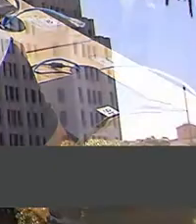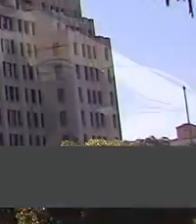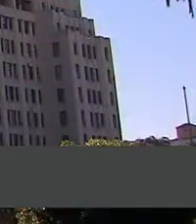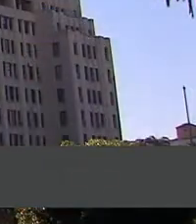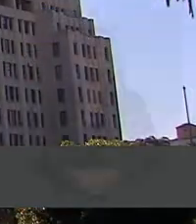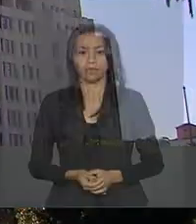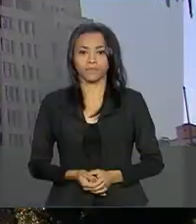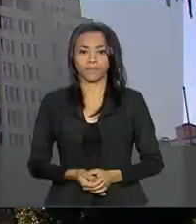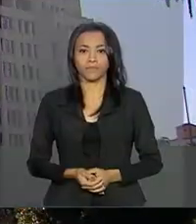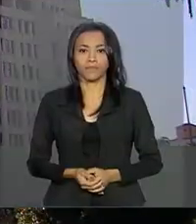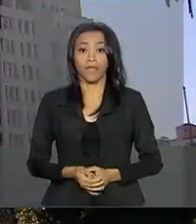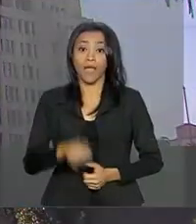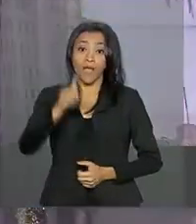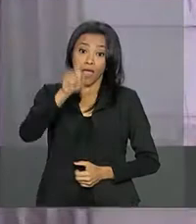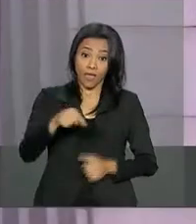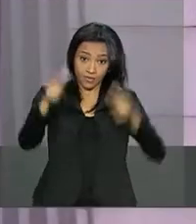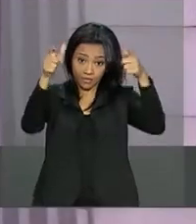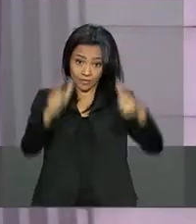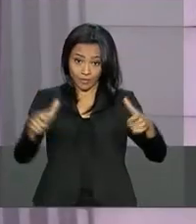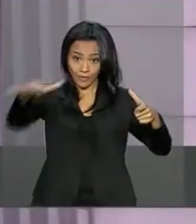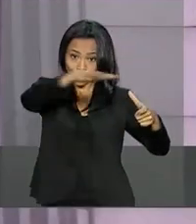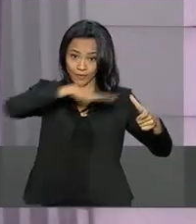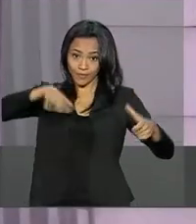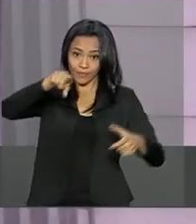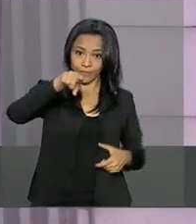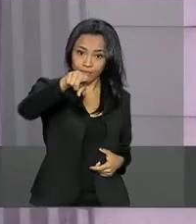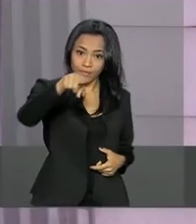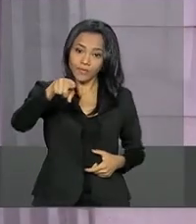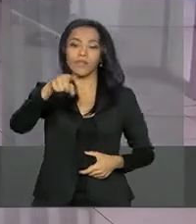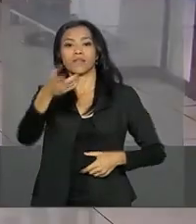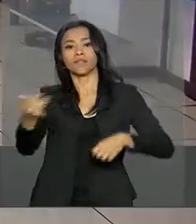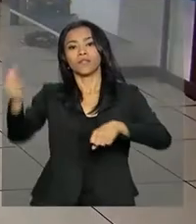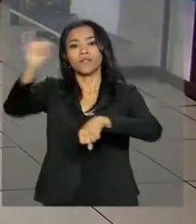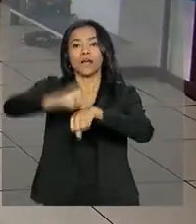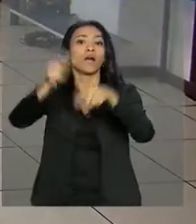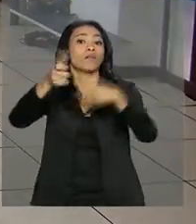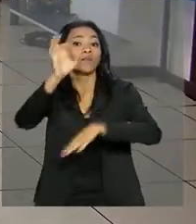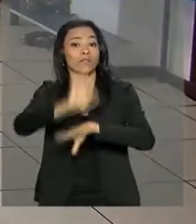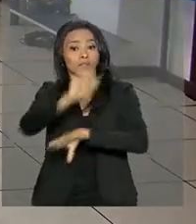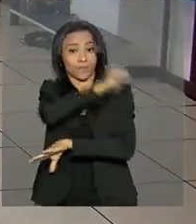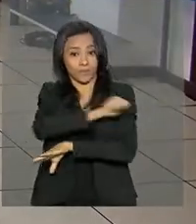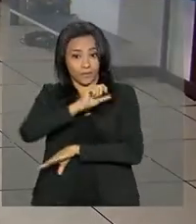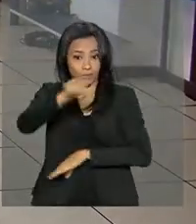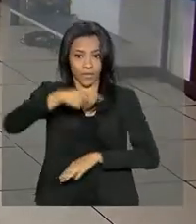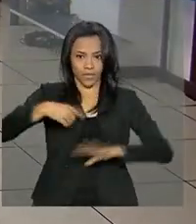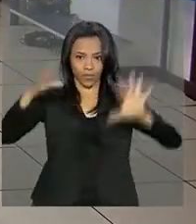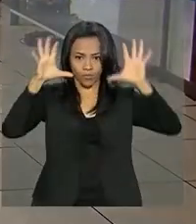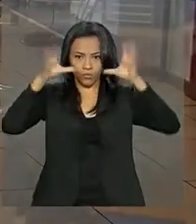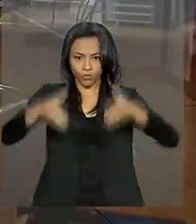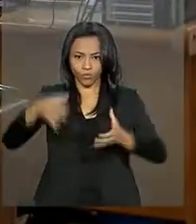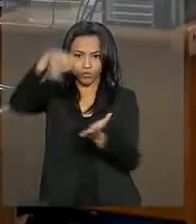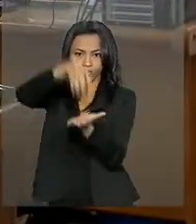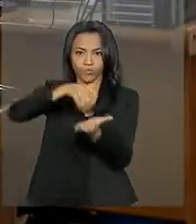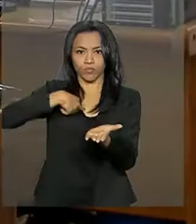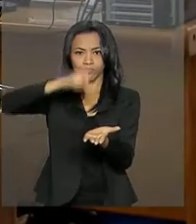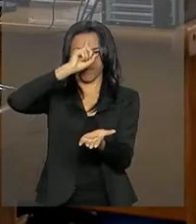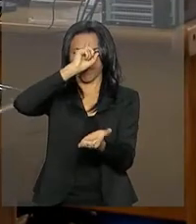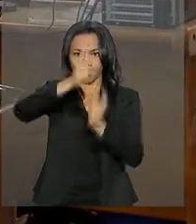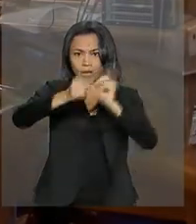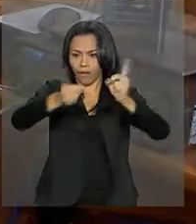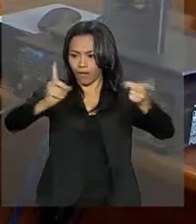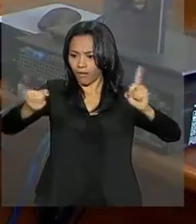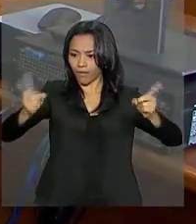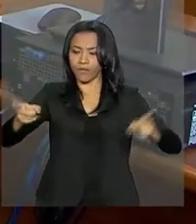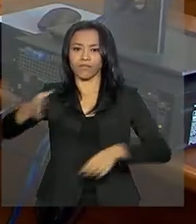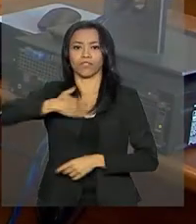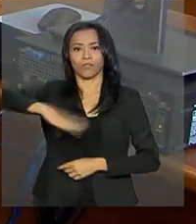É no histórico Palácio Duque de Caxias, no centro do Rio de Janeiro, que fica a sede do Comando Militar do Leste e também o Gabinete